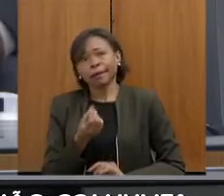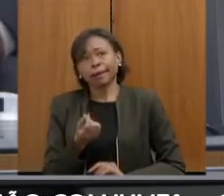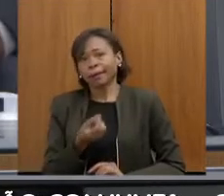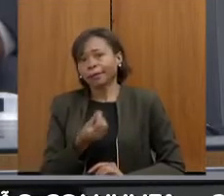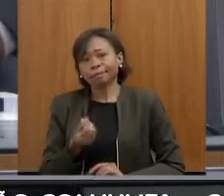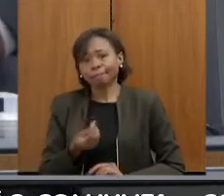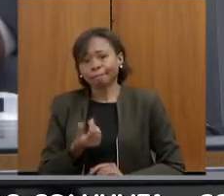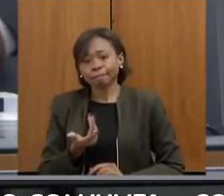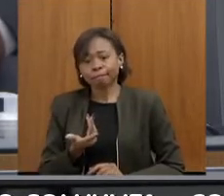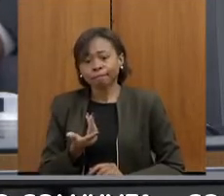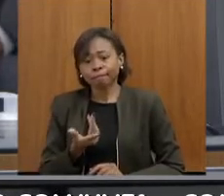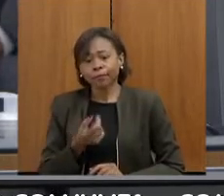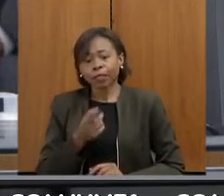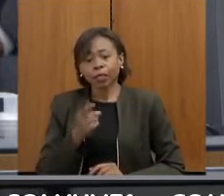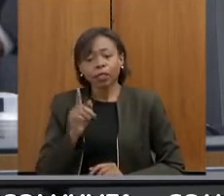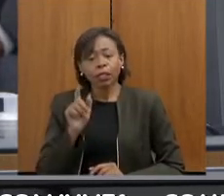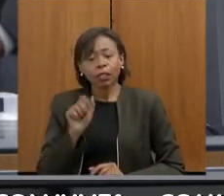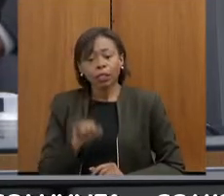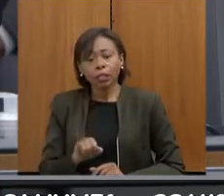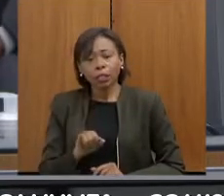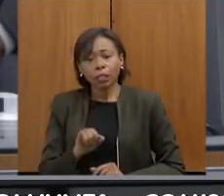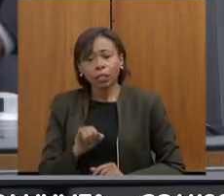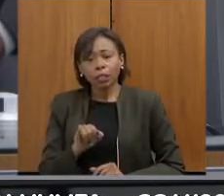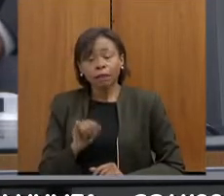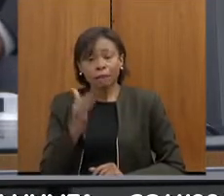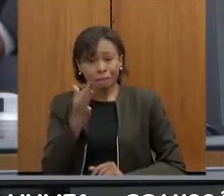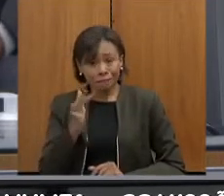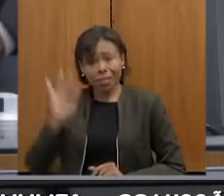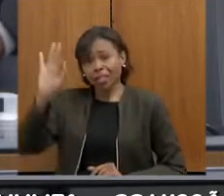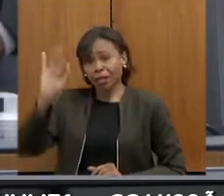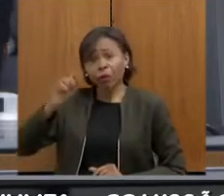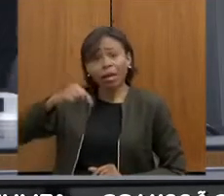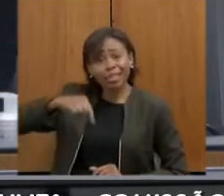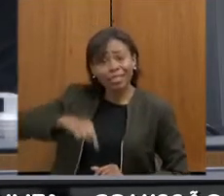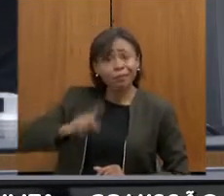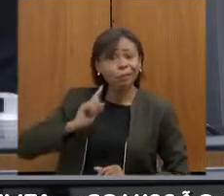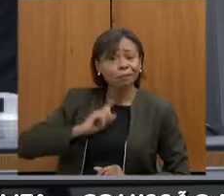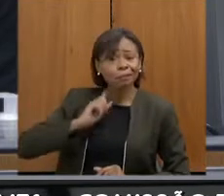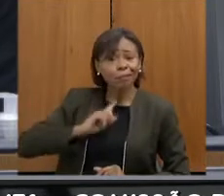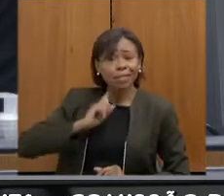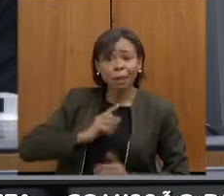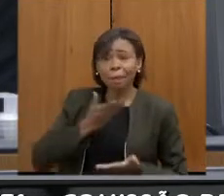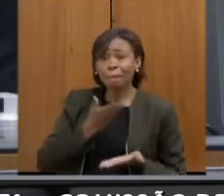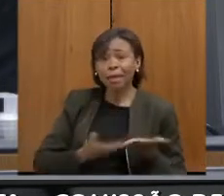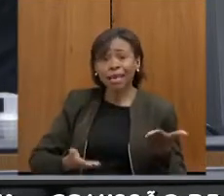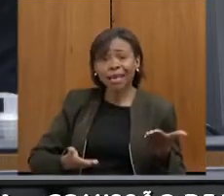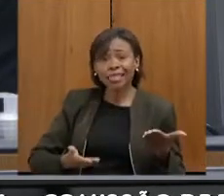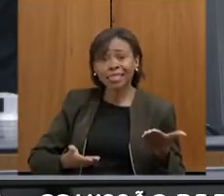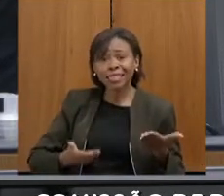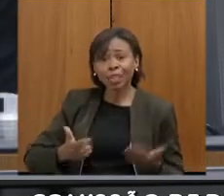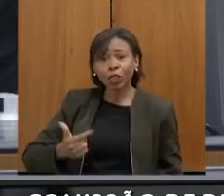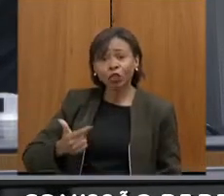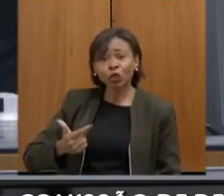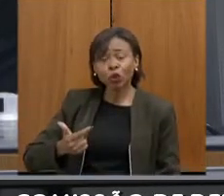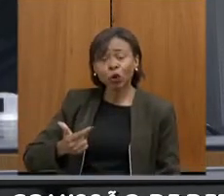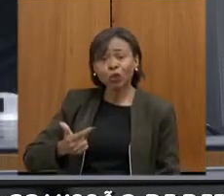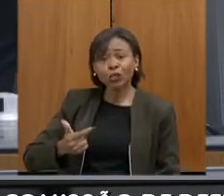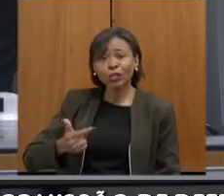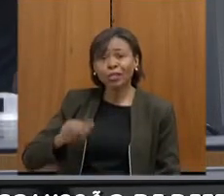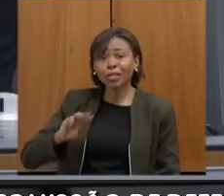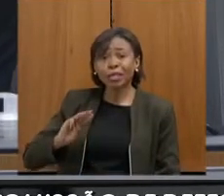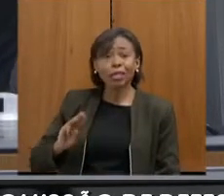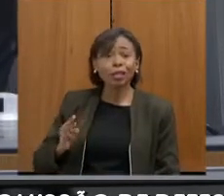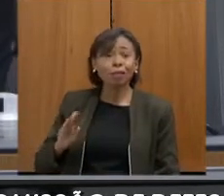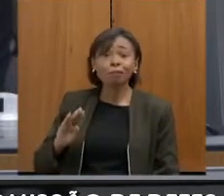numa medida federal, o Estado de Minas Gerais perde exatamente esses 12 bilhões anualizados. Acho que